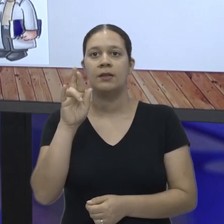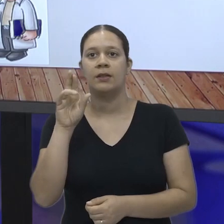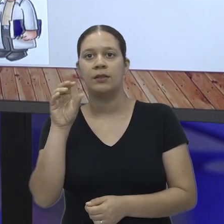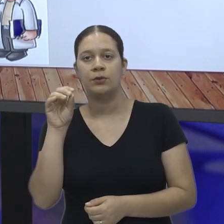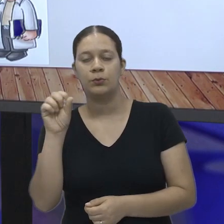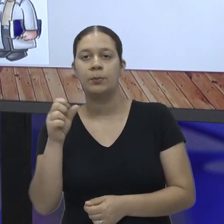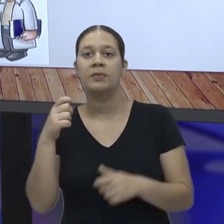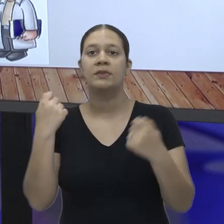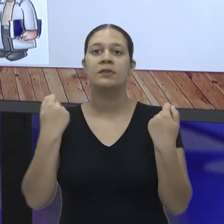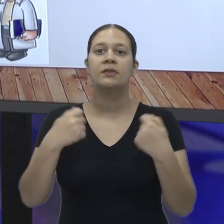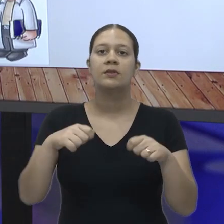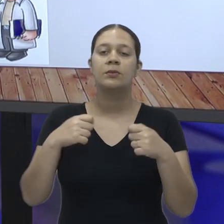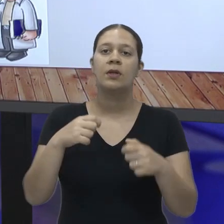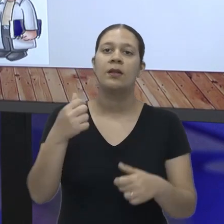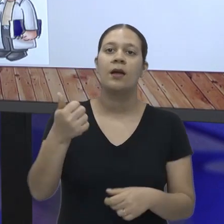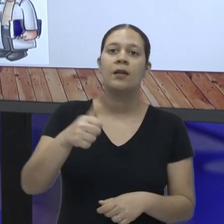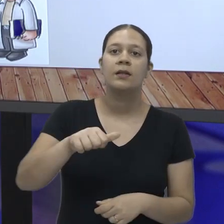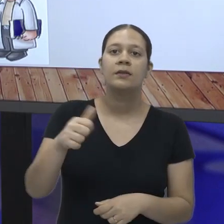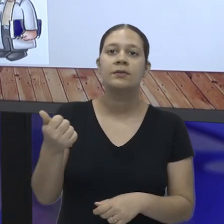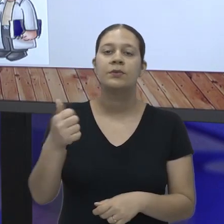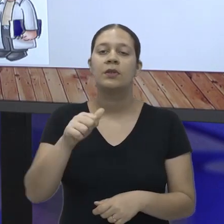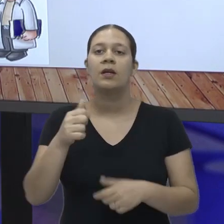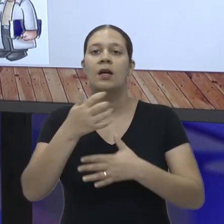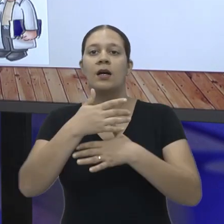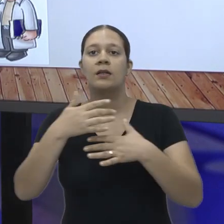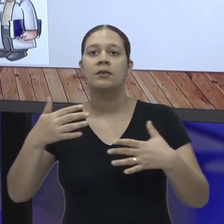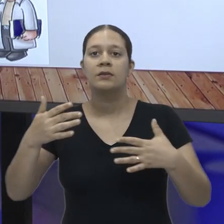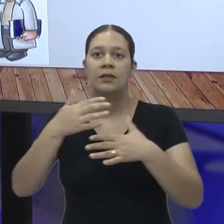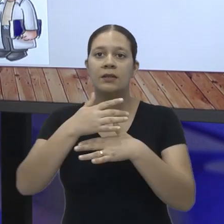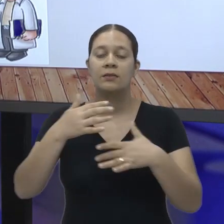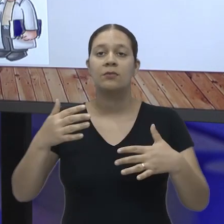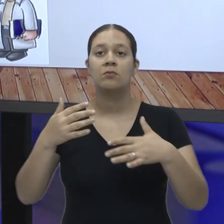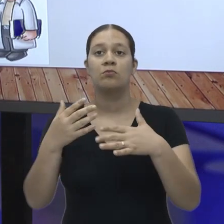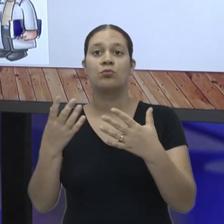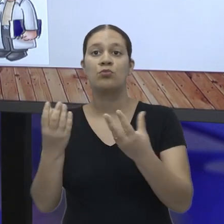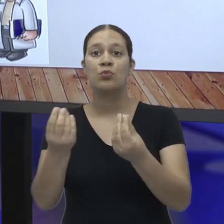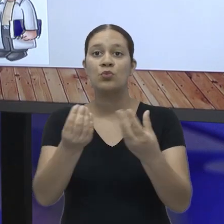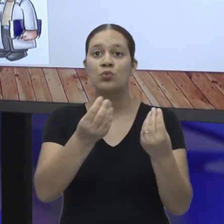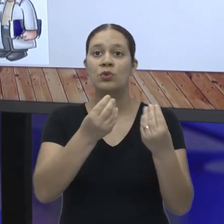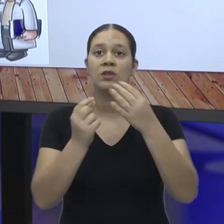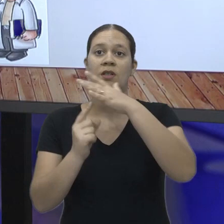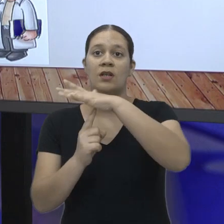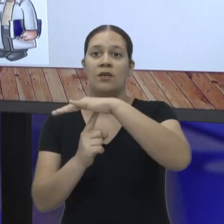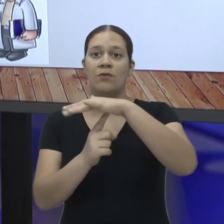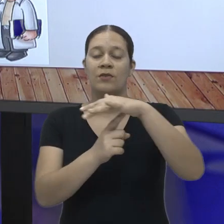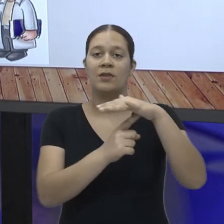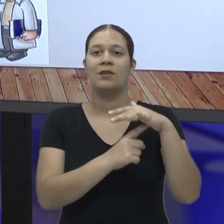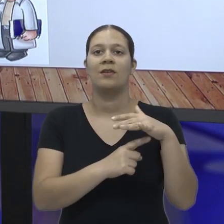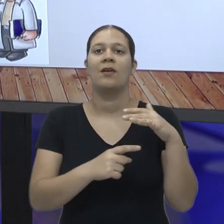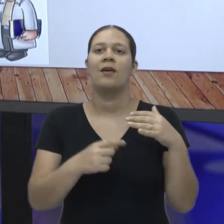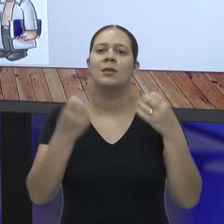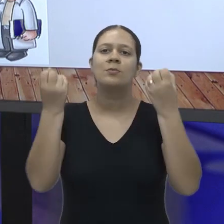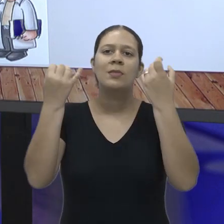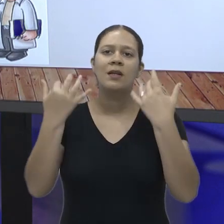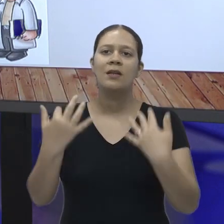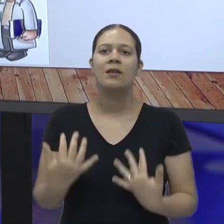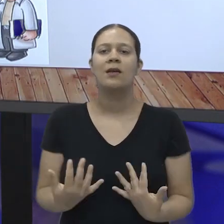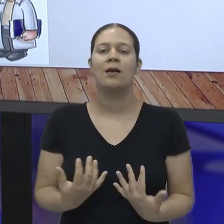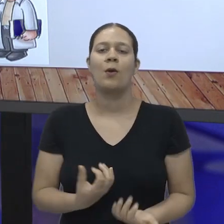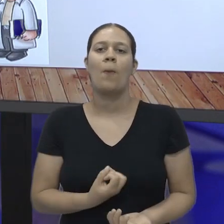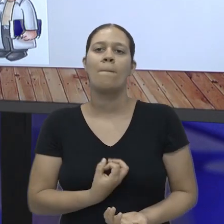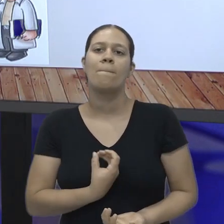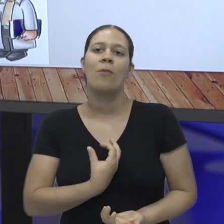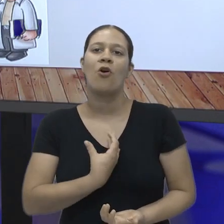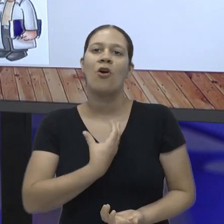Vamos analisar. Nossa cidade é composta de várias feiras. Diz o poeta